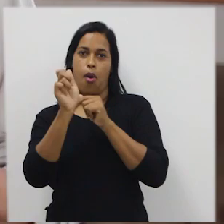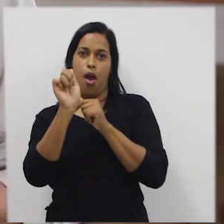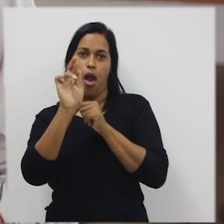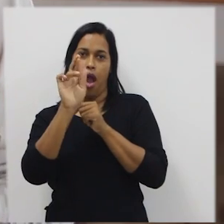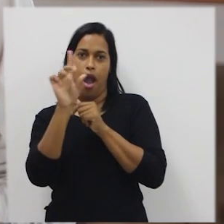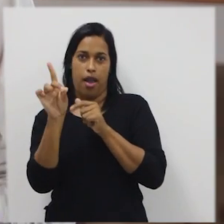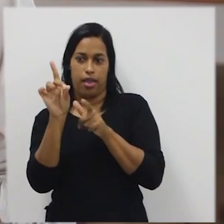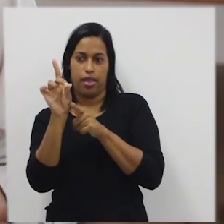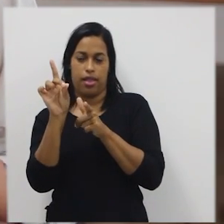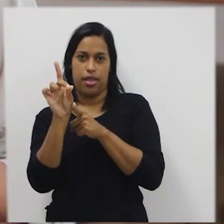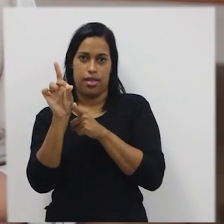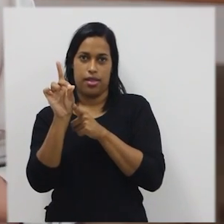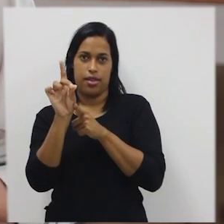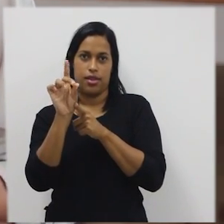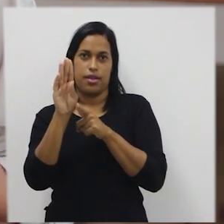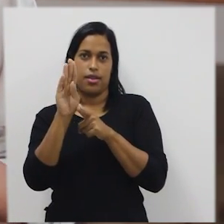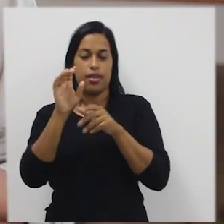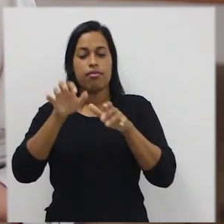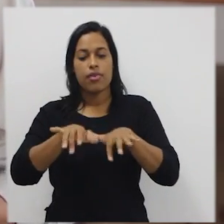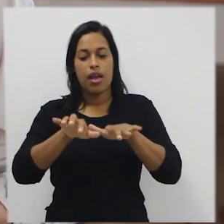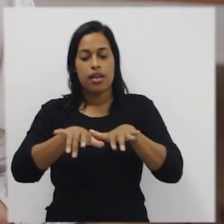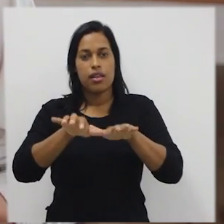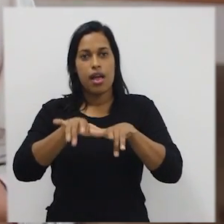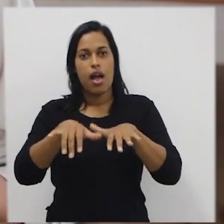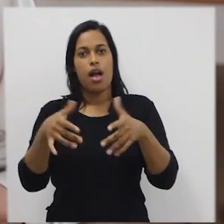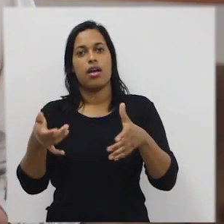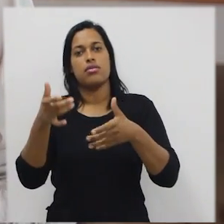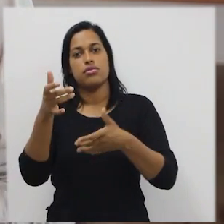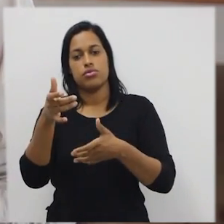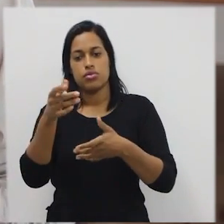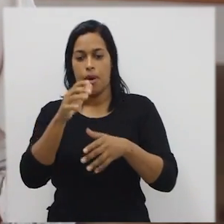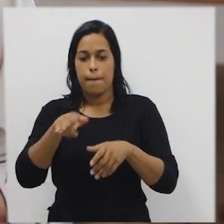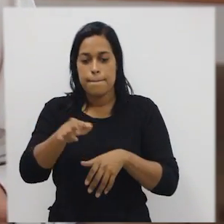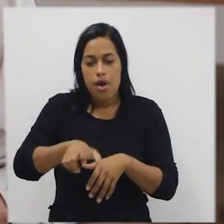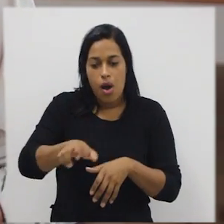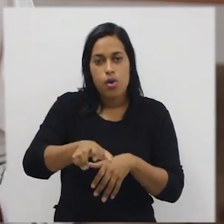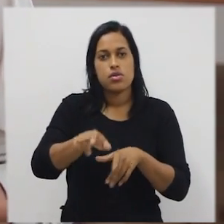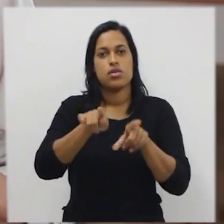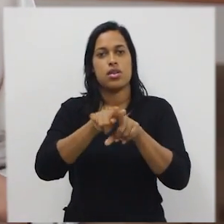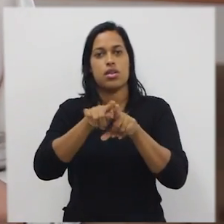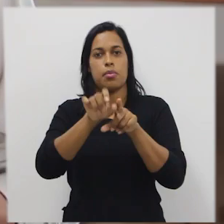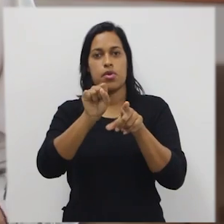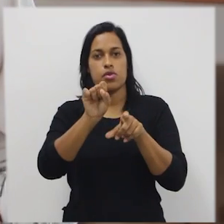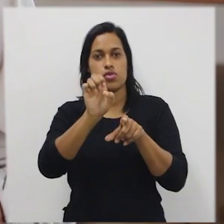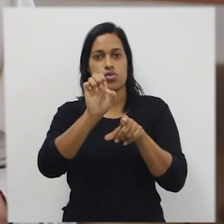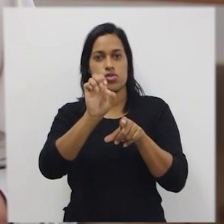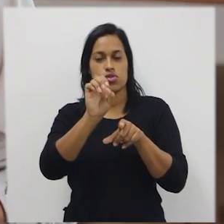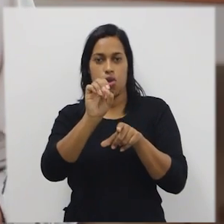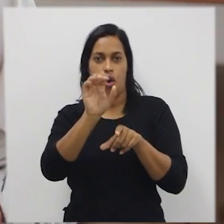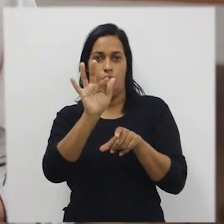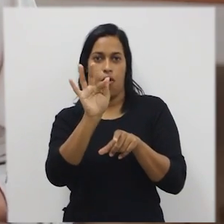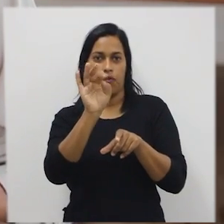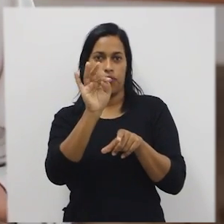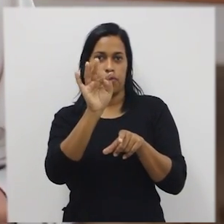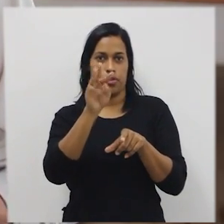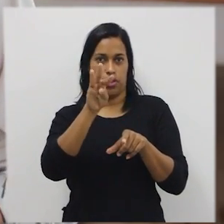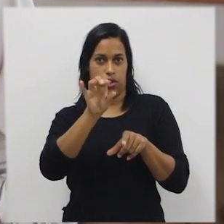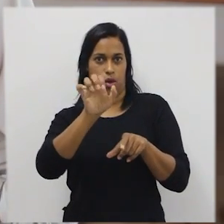os equipamentos de computadores, teclados, monitores, mouse e software, que são programas como um site,